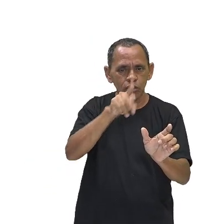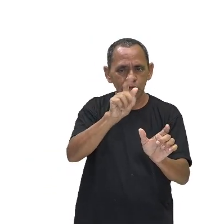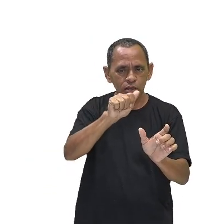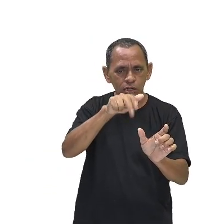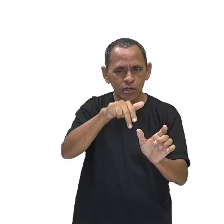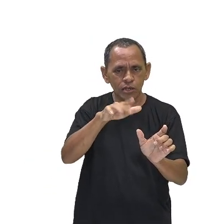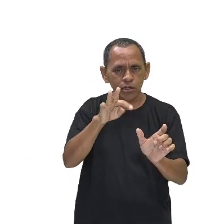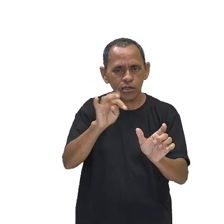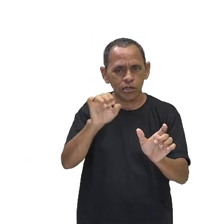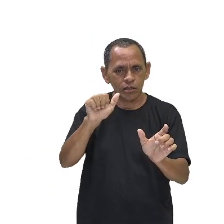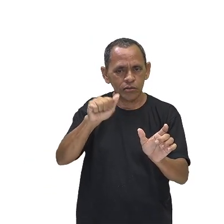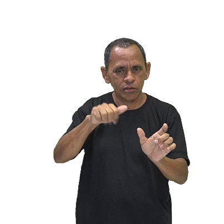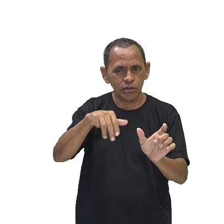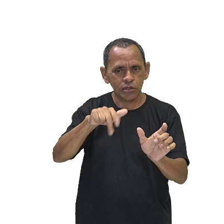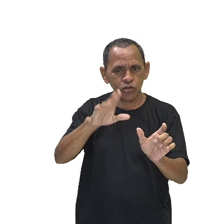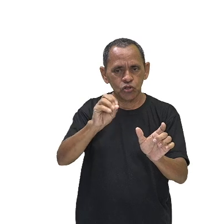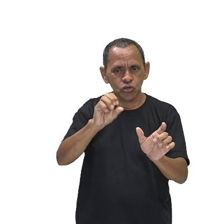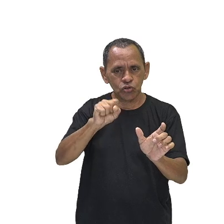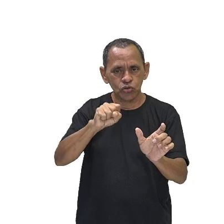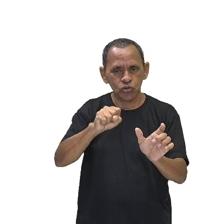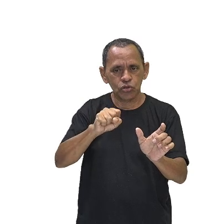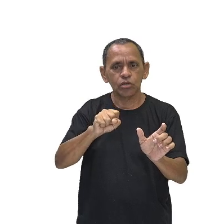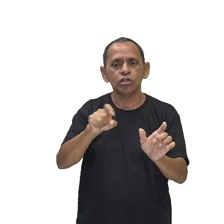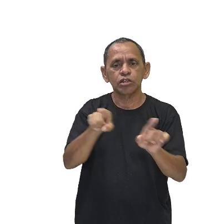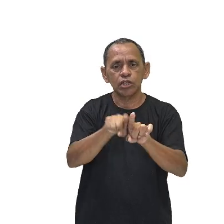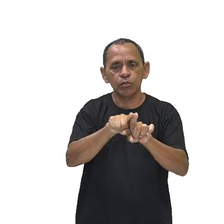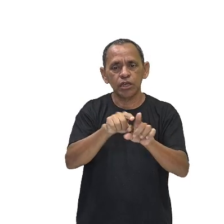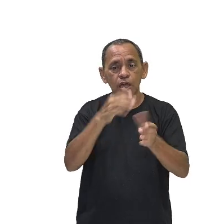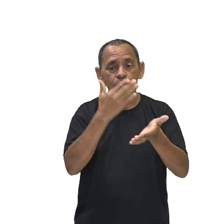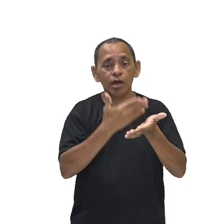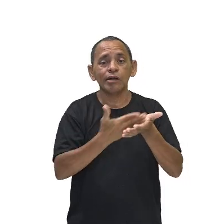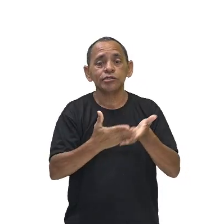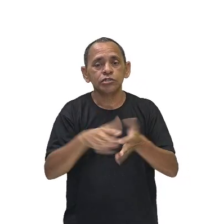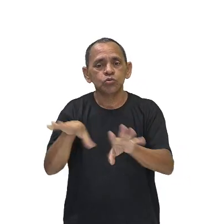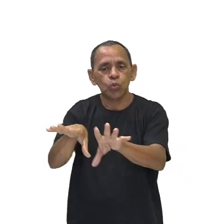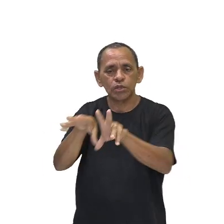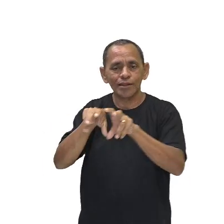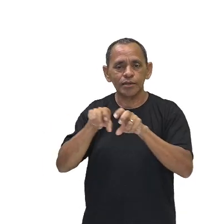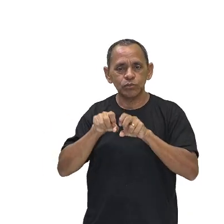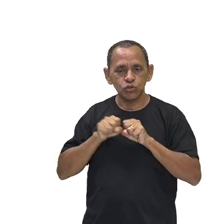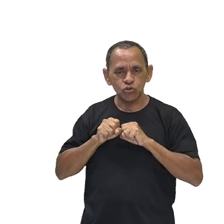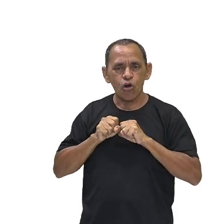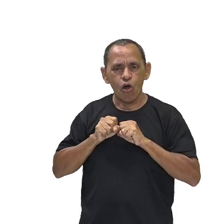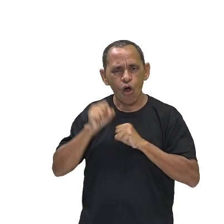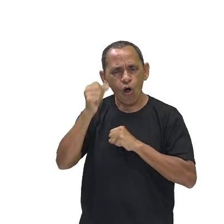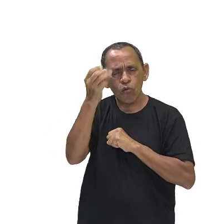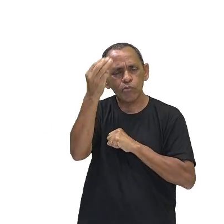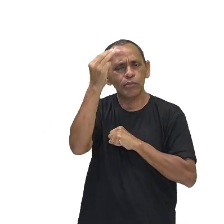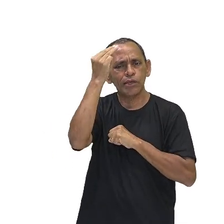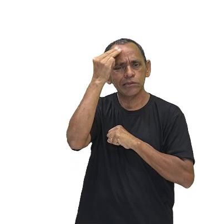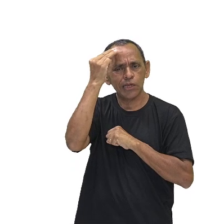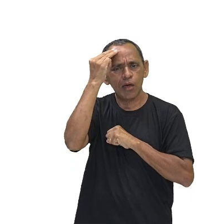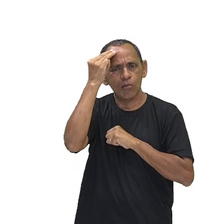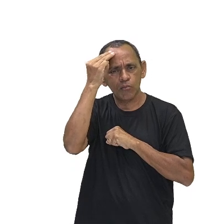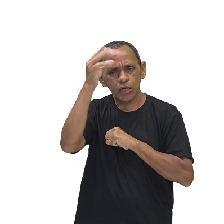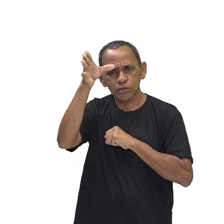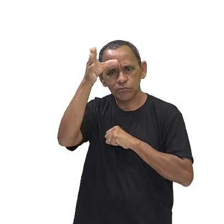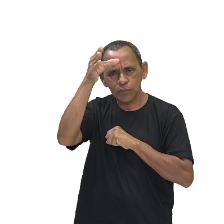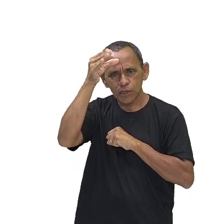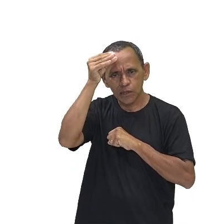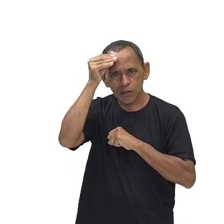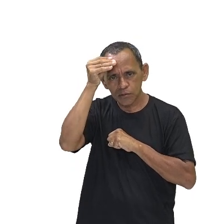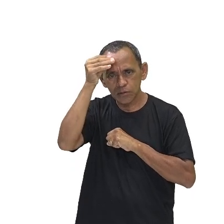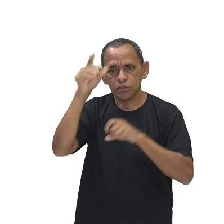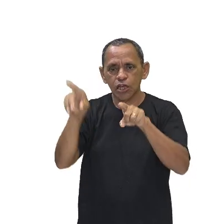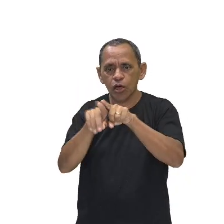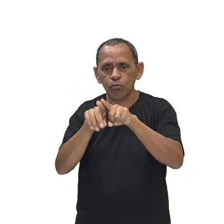a partir do momento que ele absorve o pensamento desses filósofos, ele também discute com eles